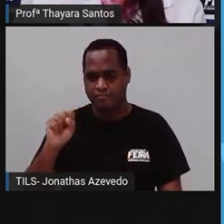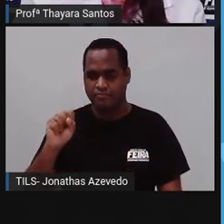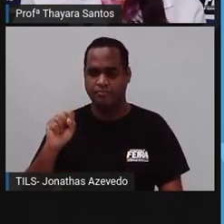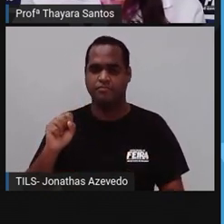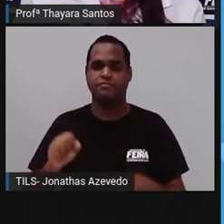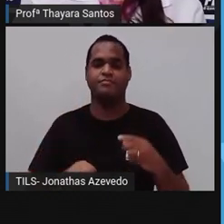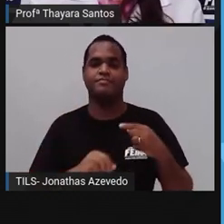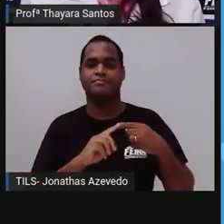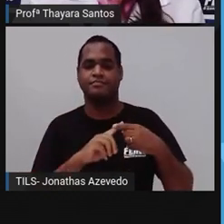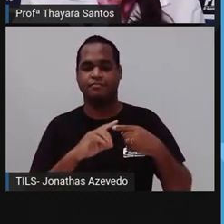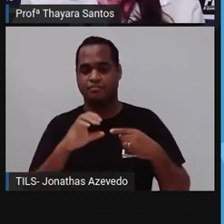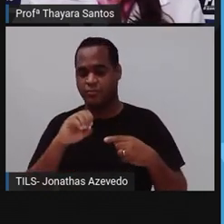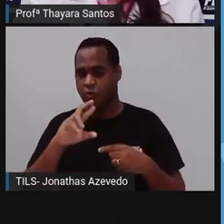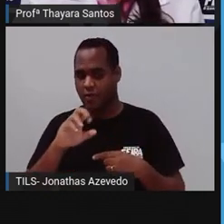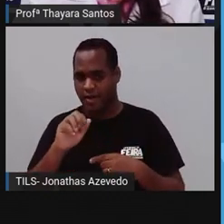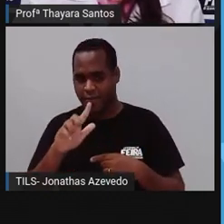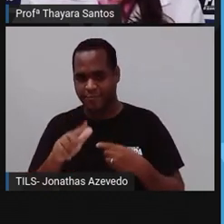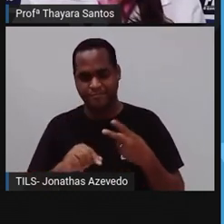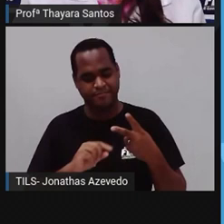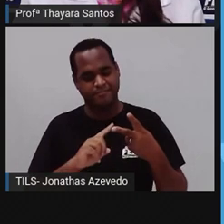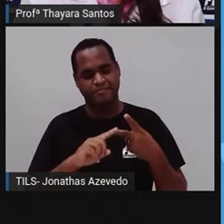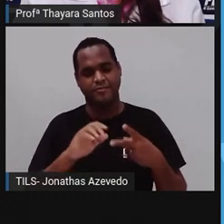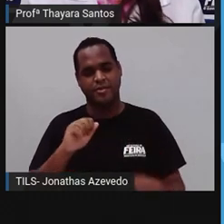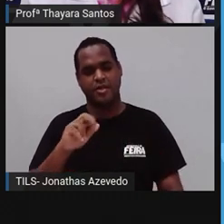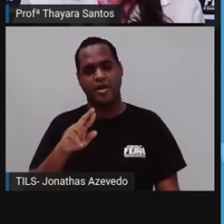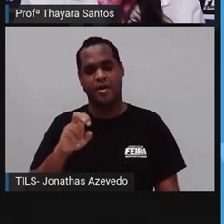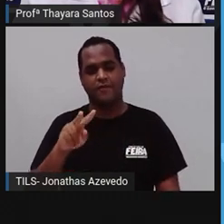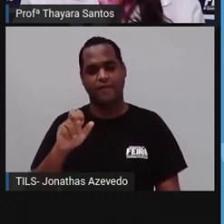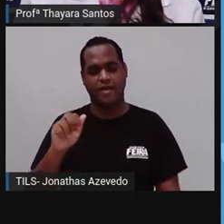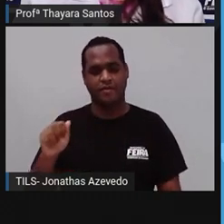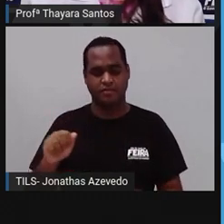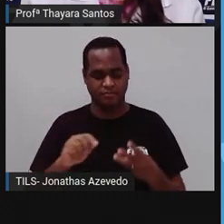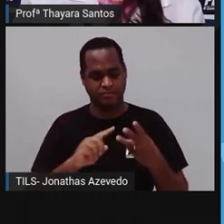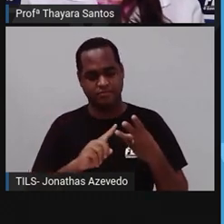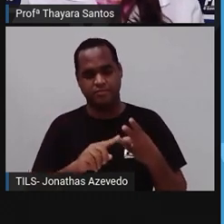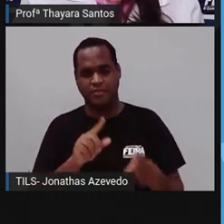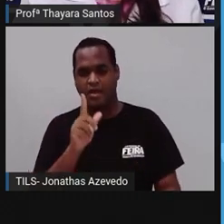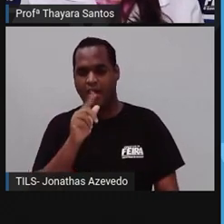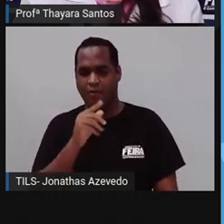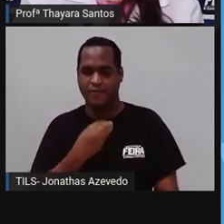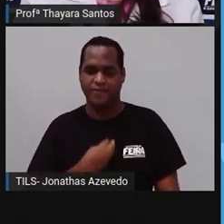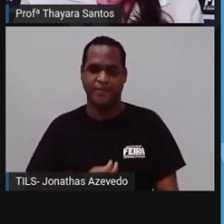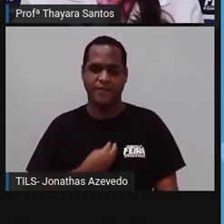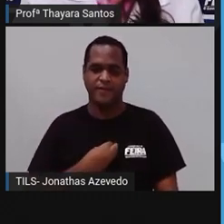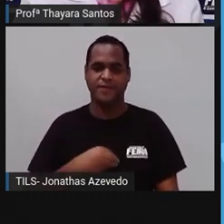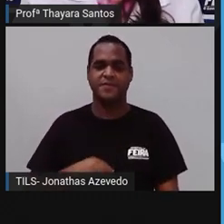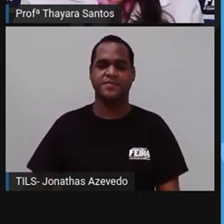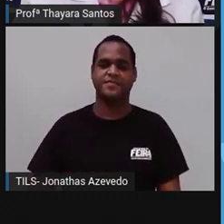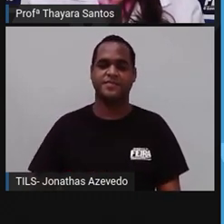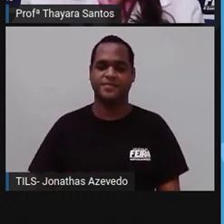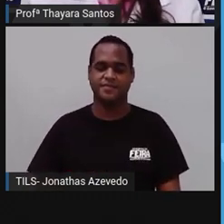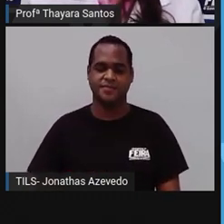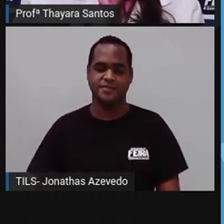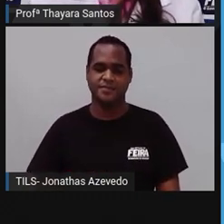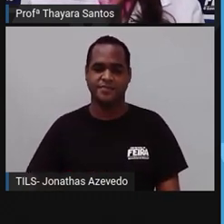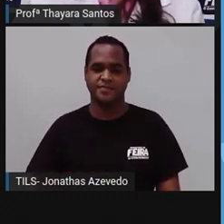ou A, letra A, coral, letra B, caravela ou letra C, água viva?